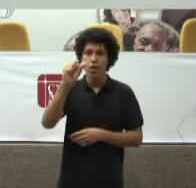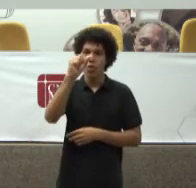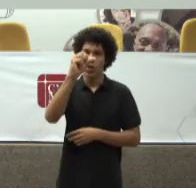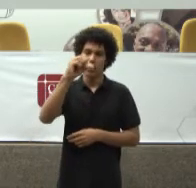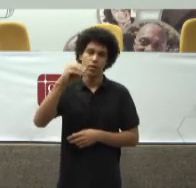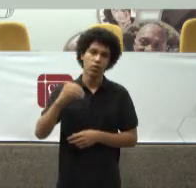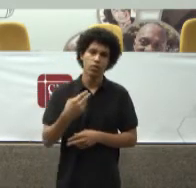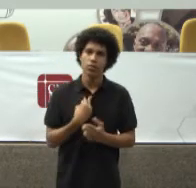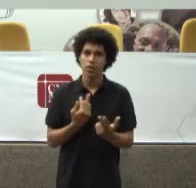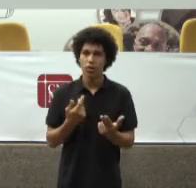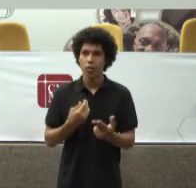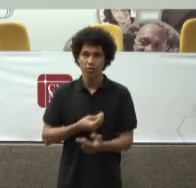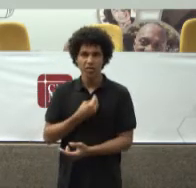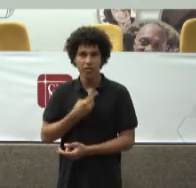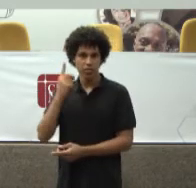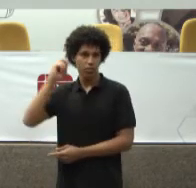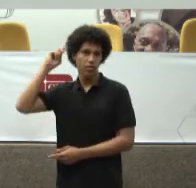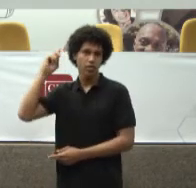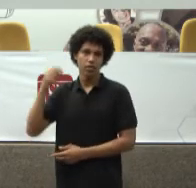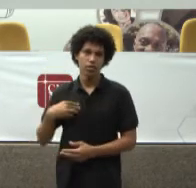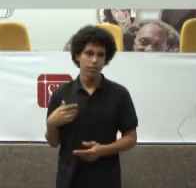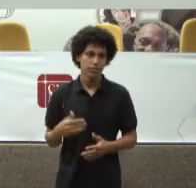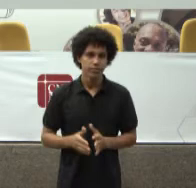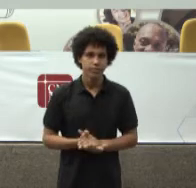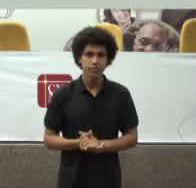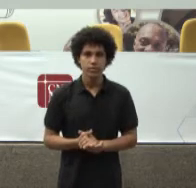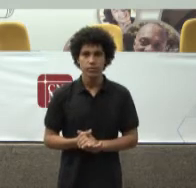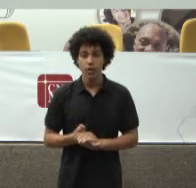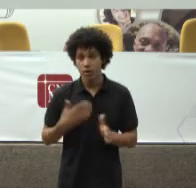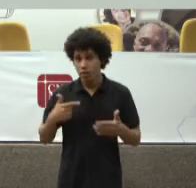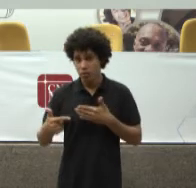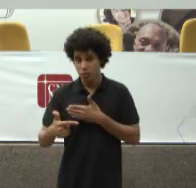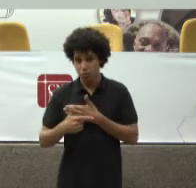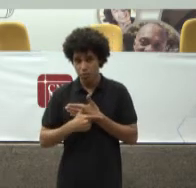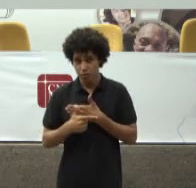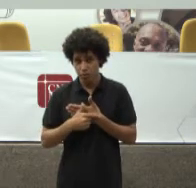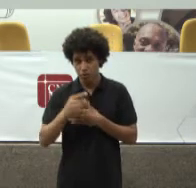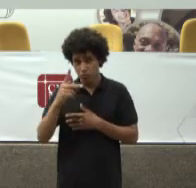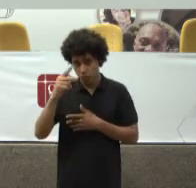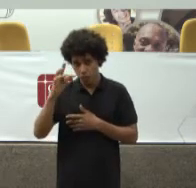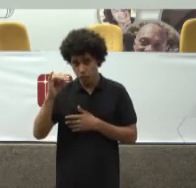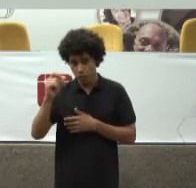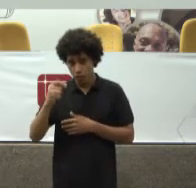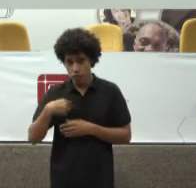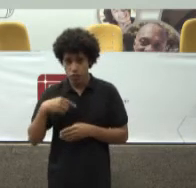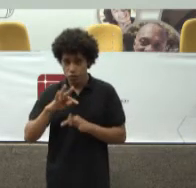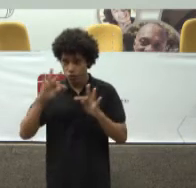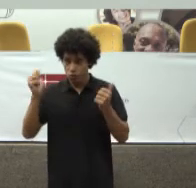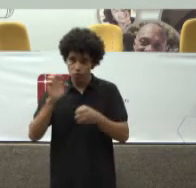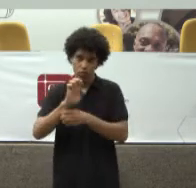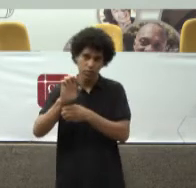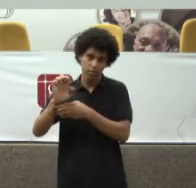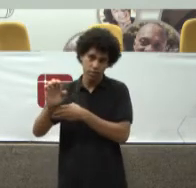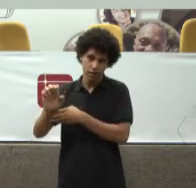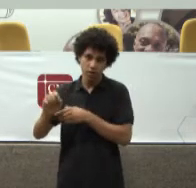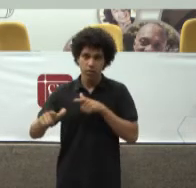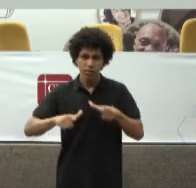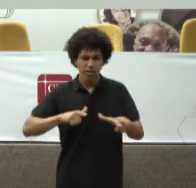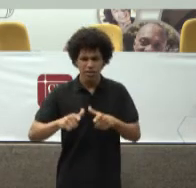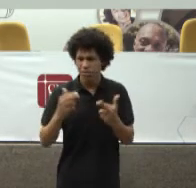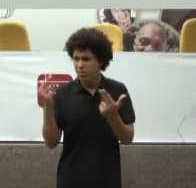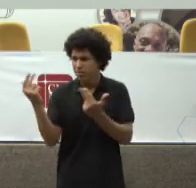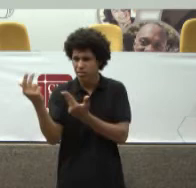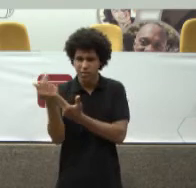Deselegante No papel Dos procuradores Dos estados Que trabalham Exatamente